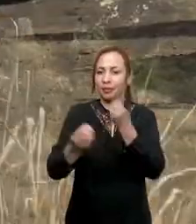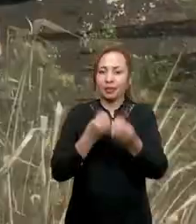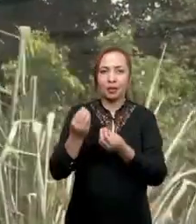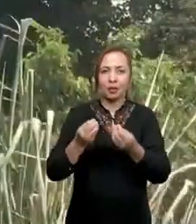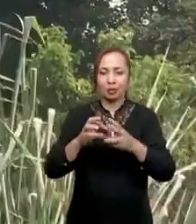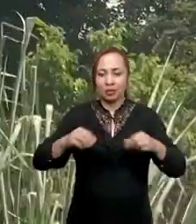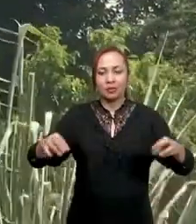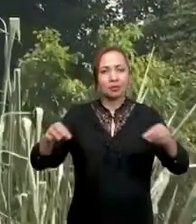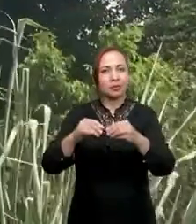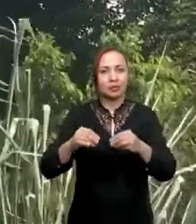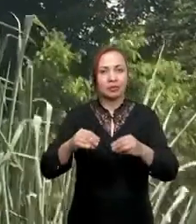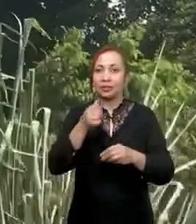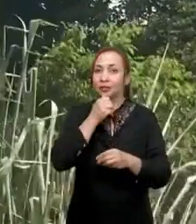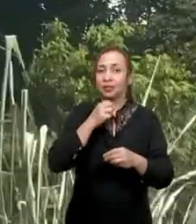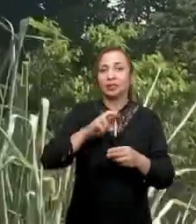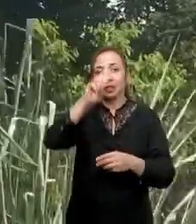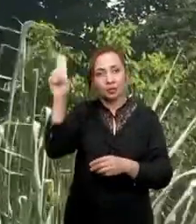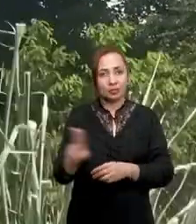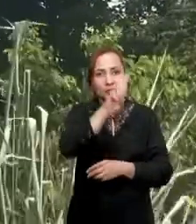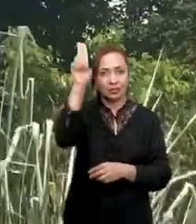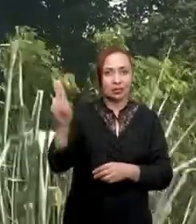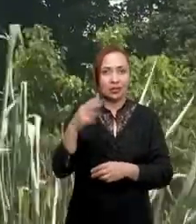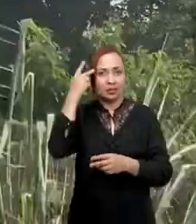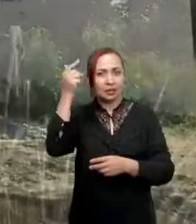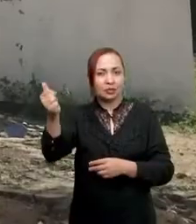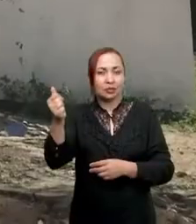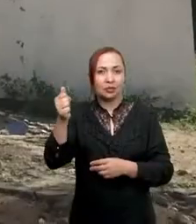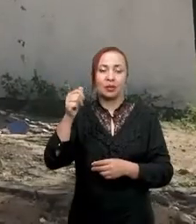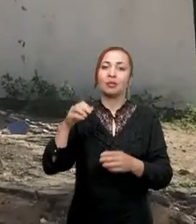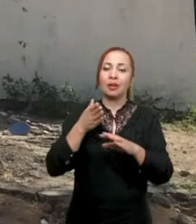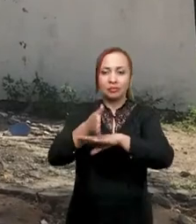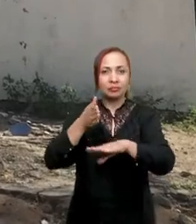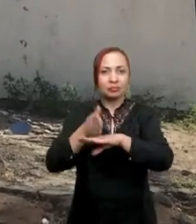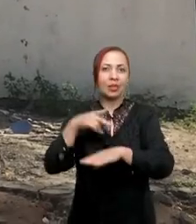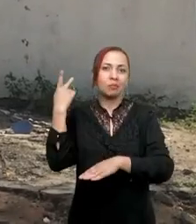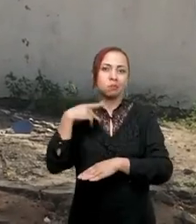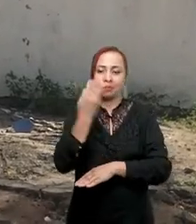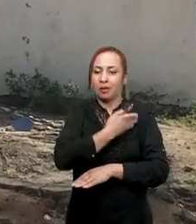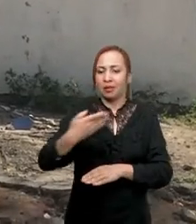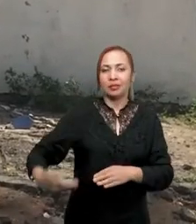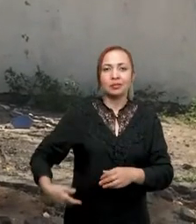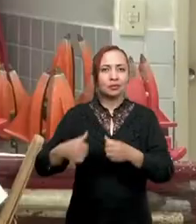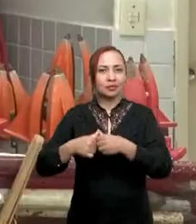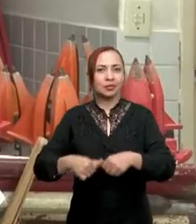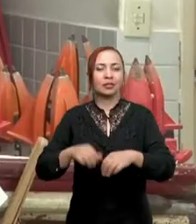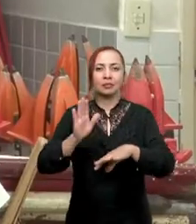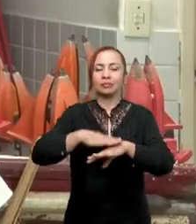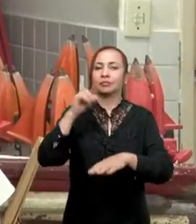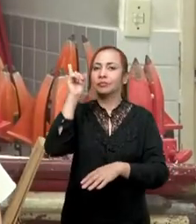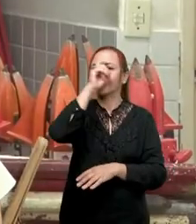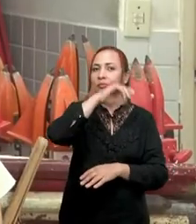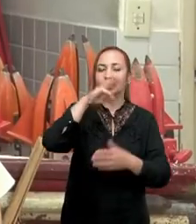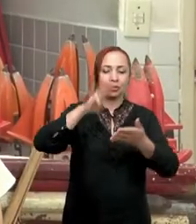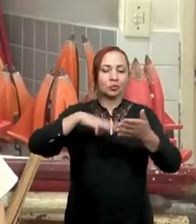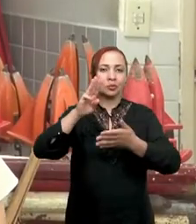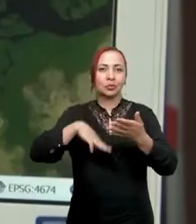como essa territorialização é deficitária, naturalmente, o acesso a políticas públicas também torna-se mais difícil. Essa metodologia,